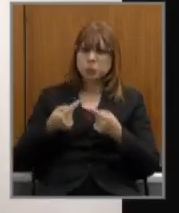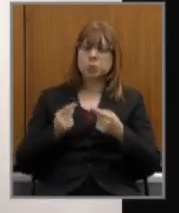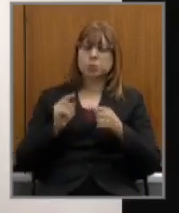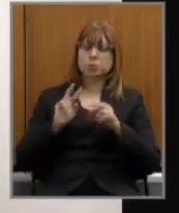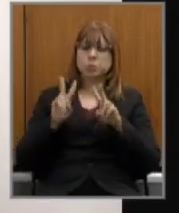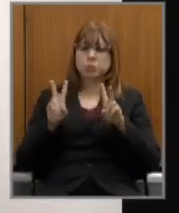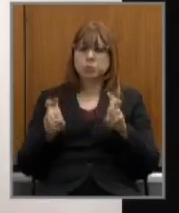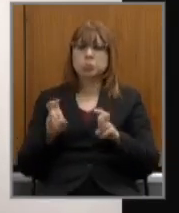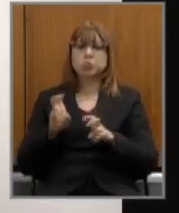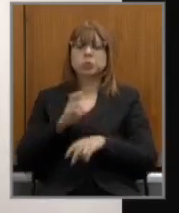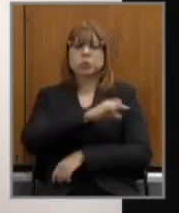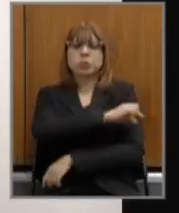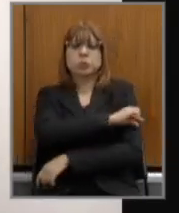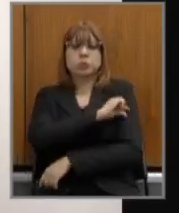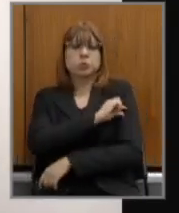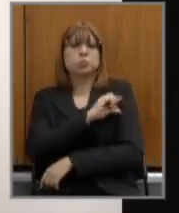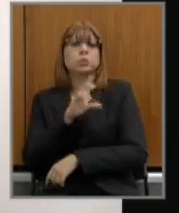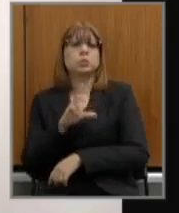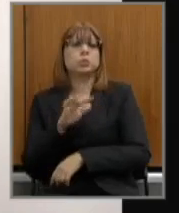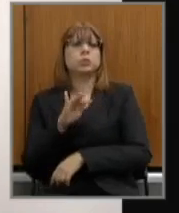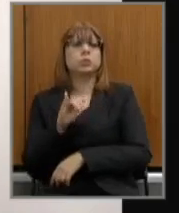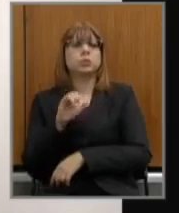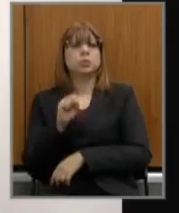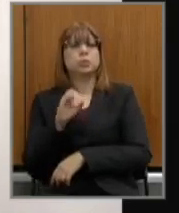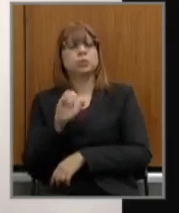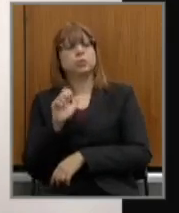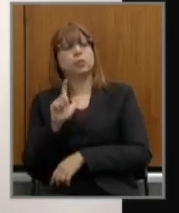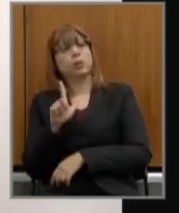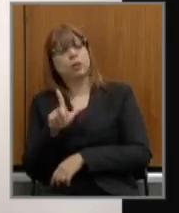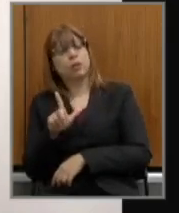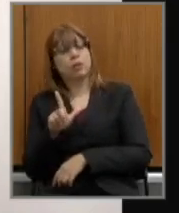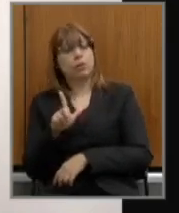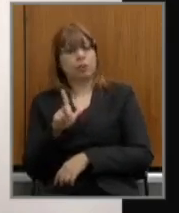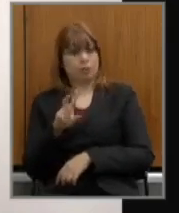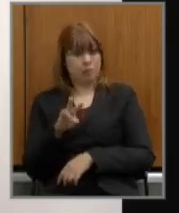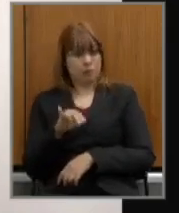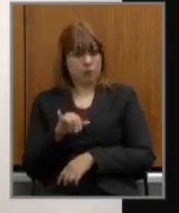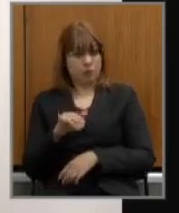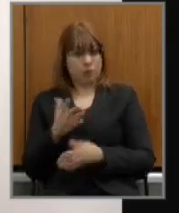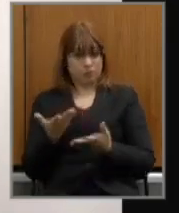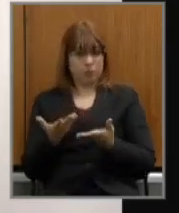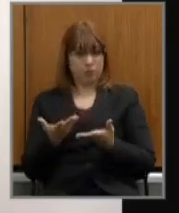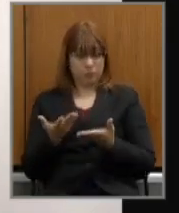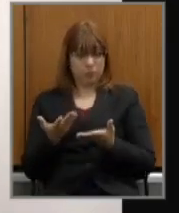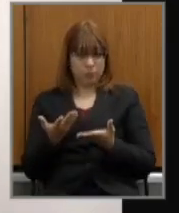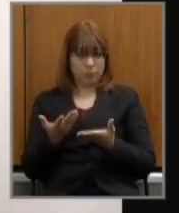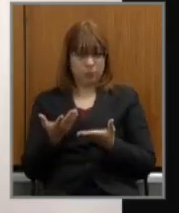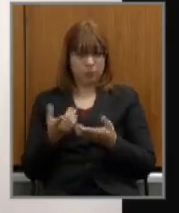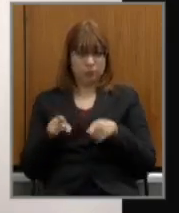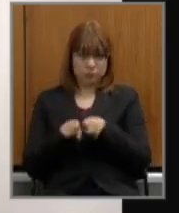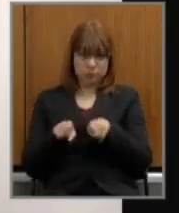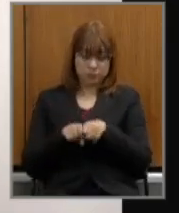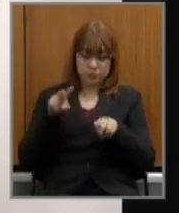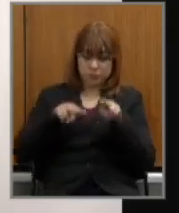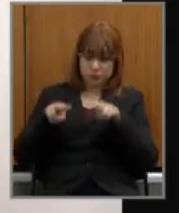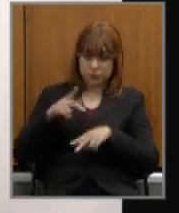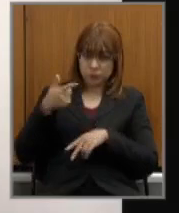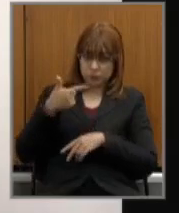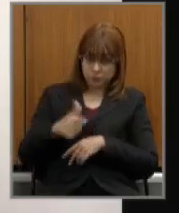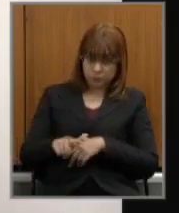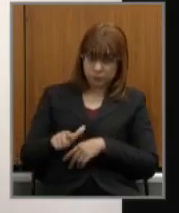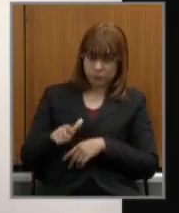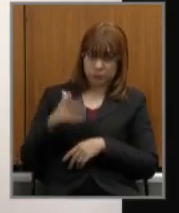vai se reverberar por exemplo na discussão do reexame das renúncias fiscais